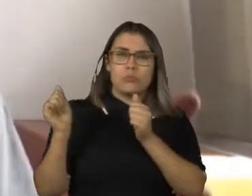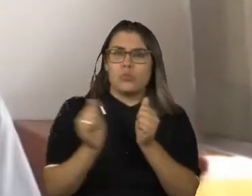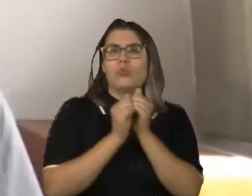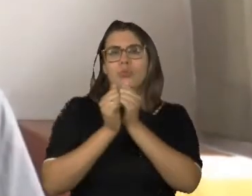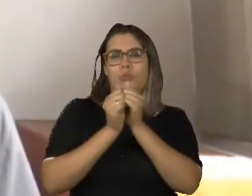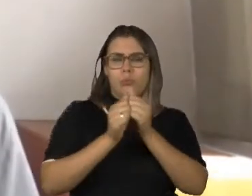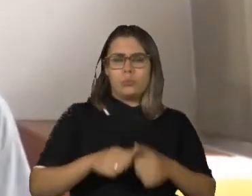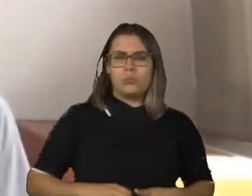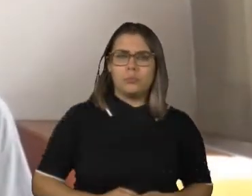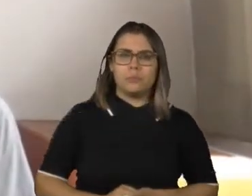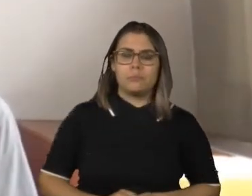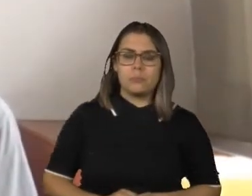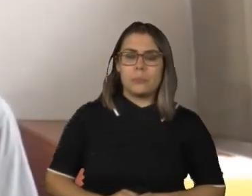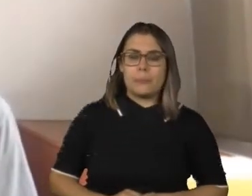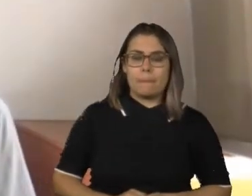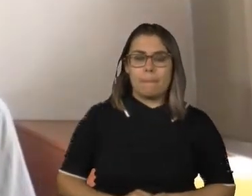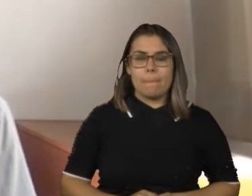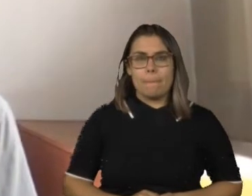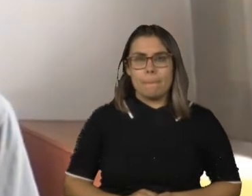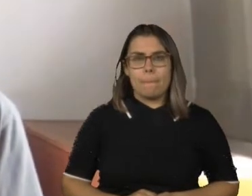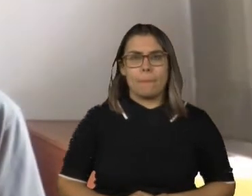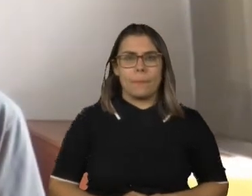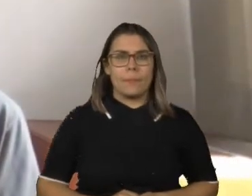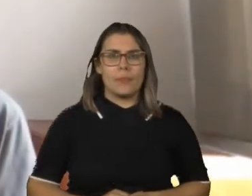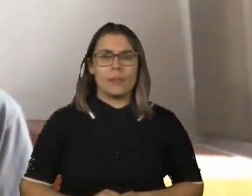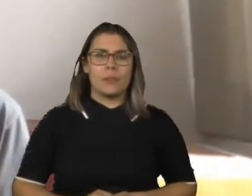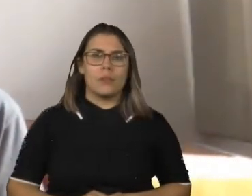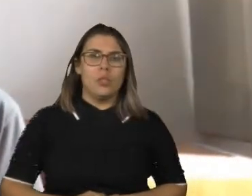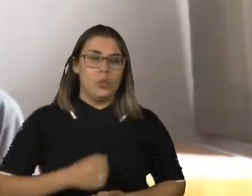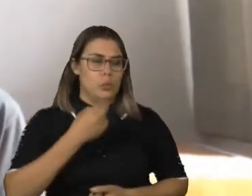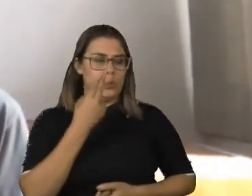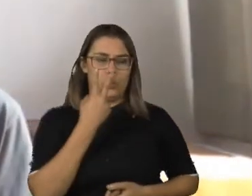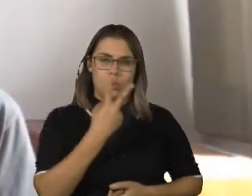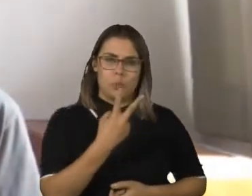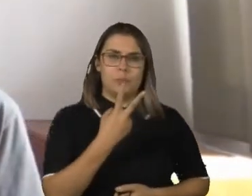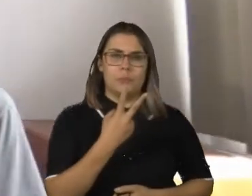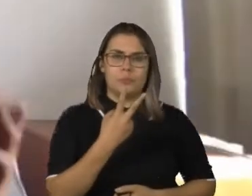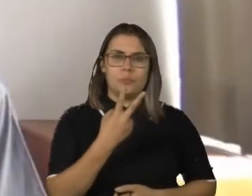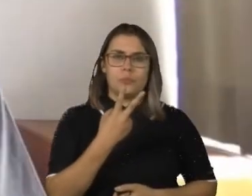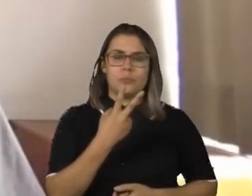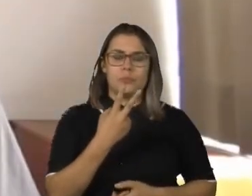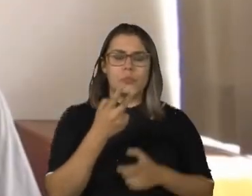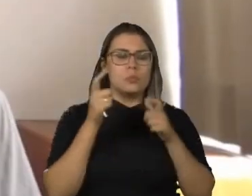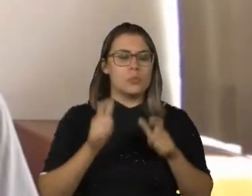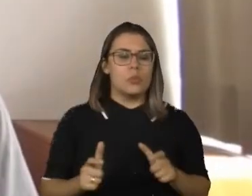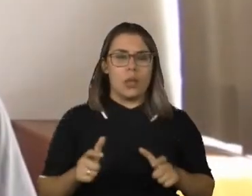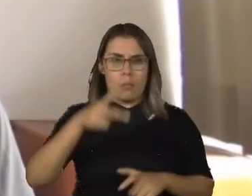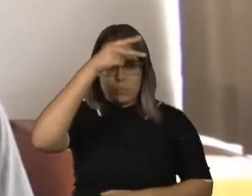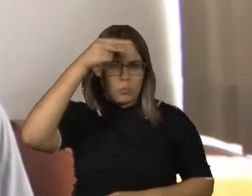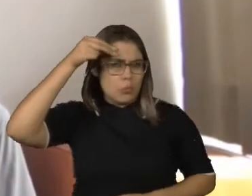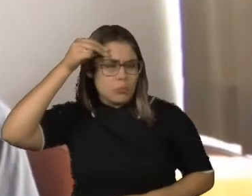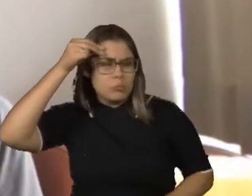E o Meu Nome é Daniel foi feito com recursos de dois editais públicos. Nos dois, a fase